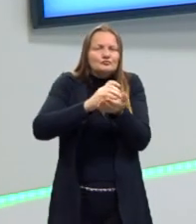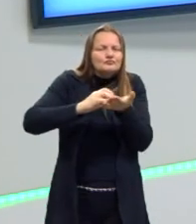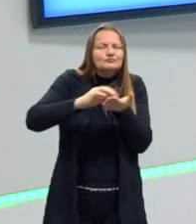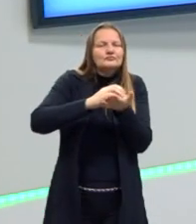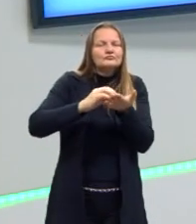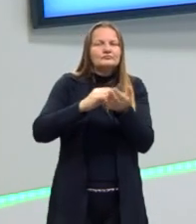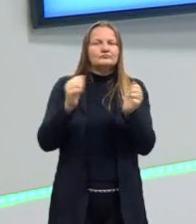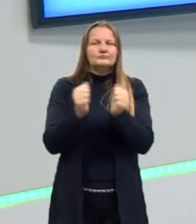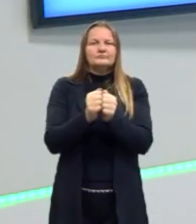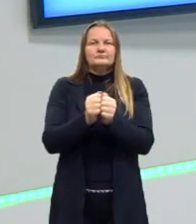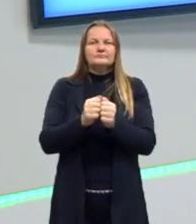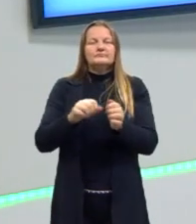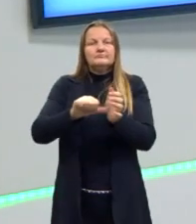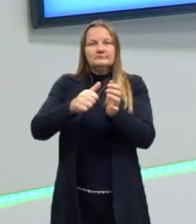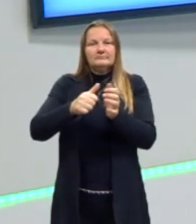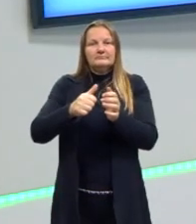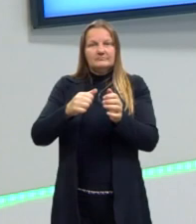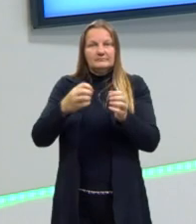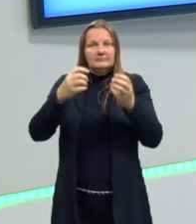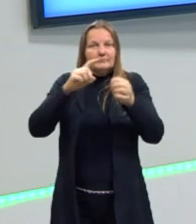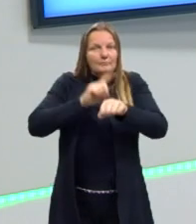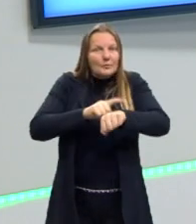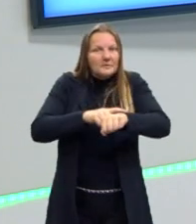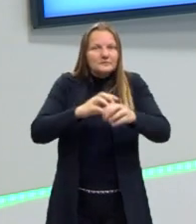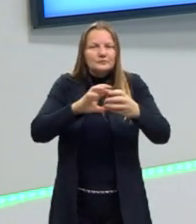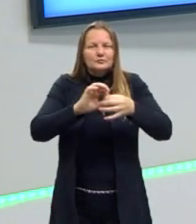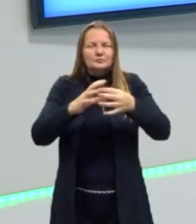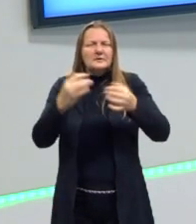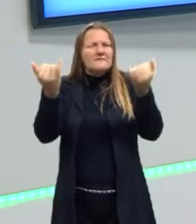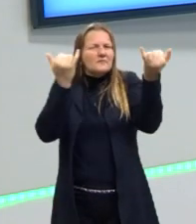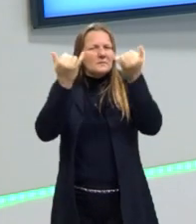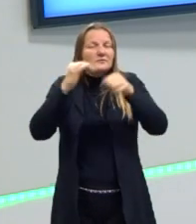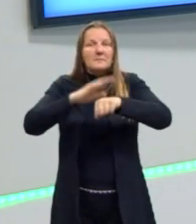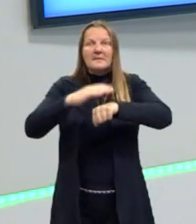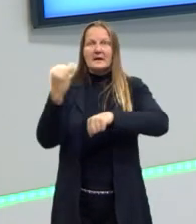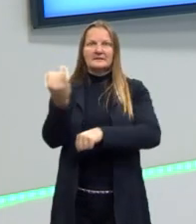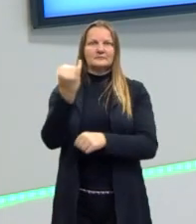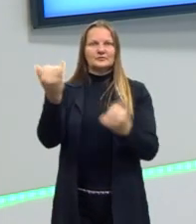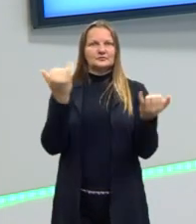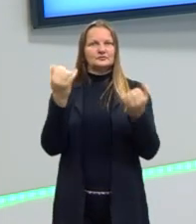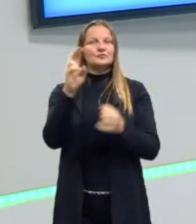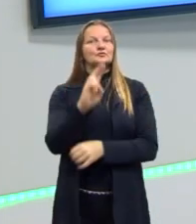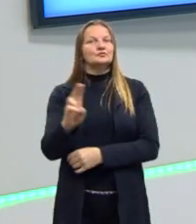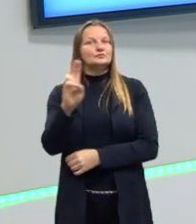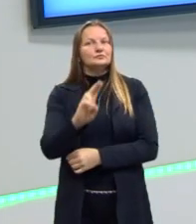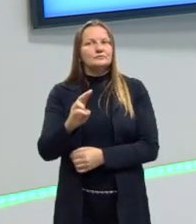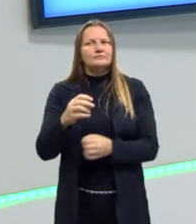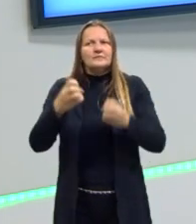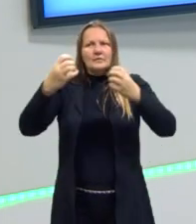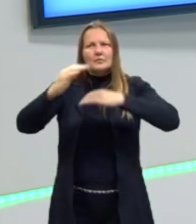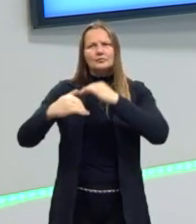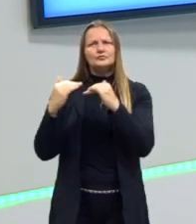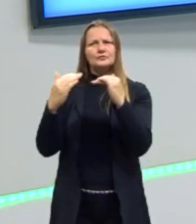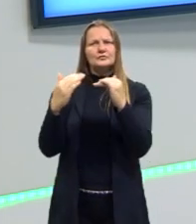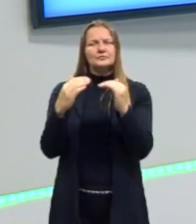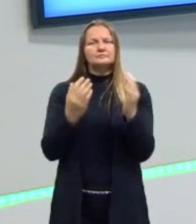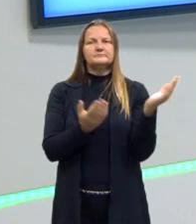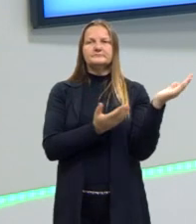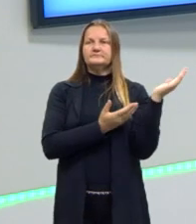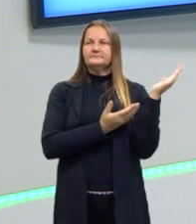e nesse primeiro passo eu destaquei as principais informações que nós vamos utilizar para desenvolver a questão.